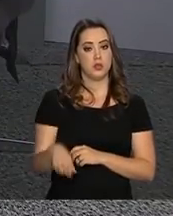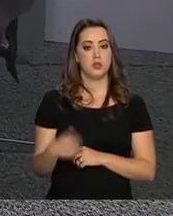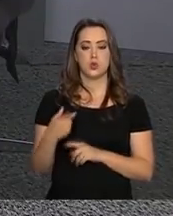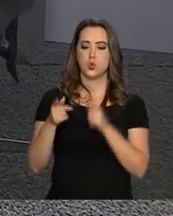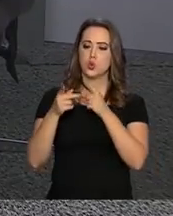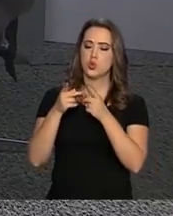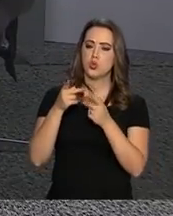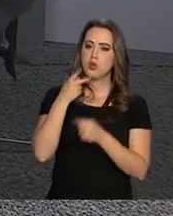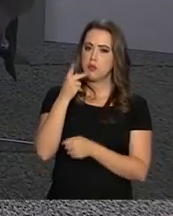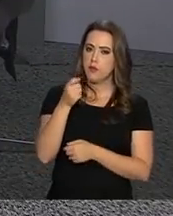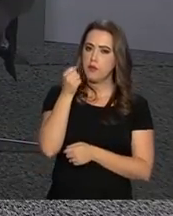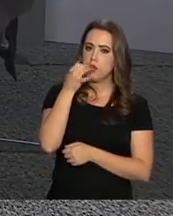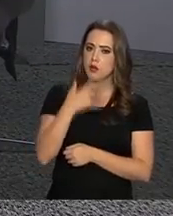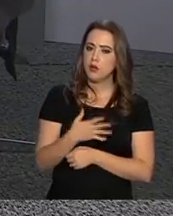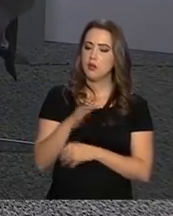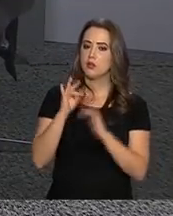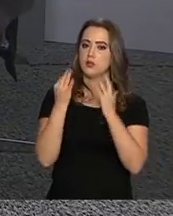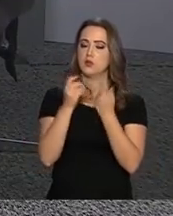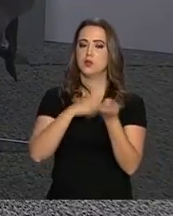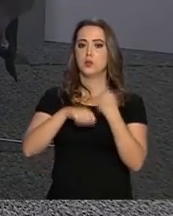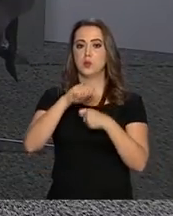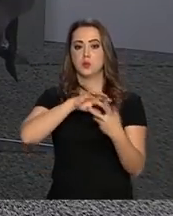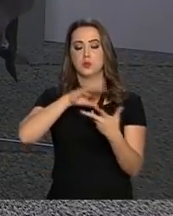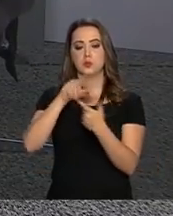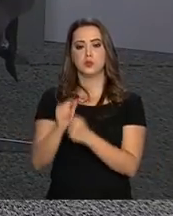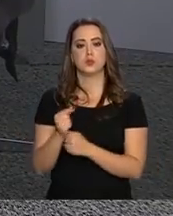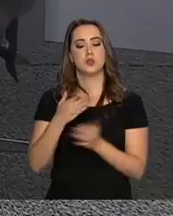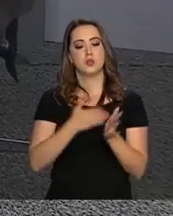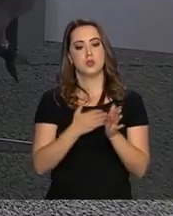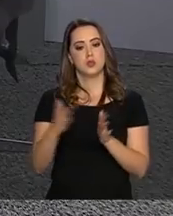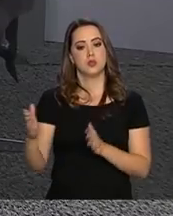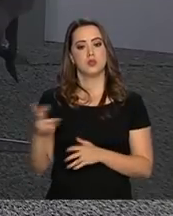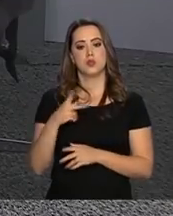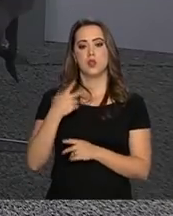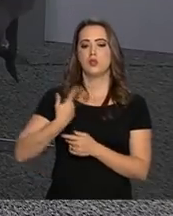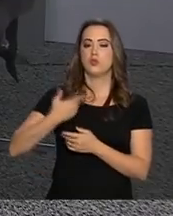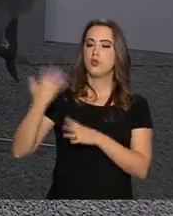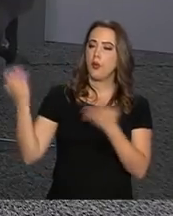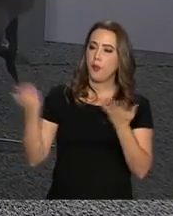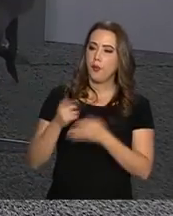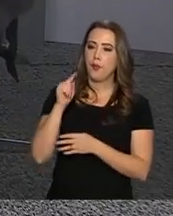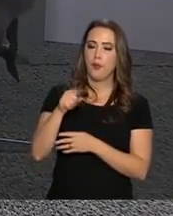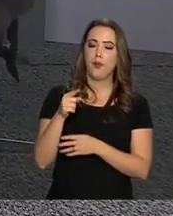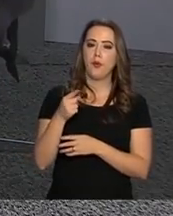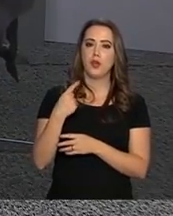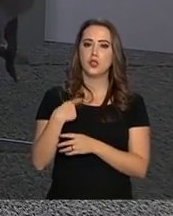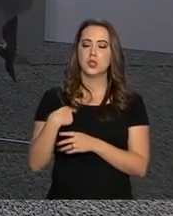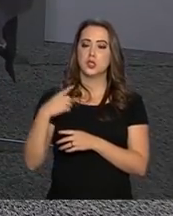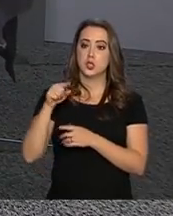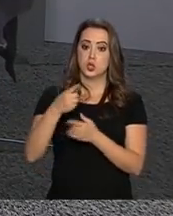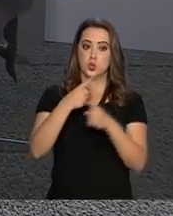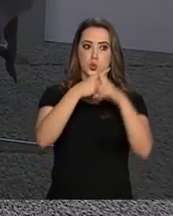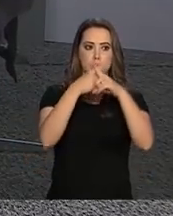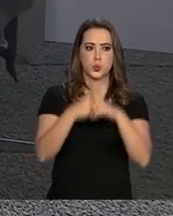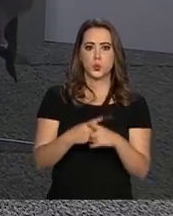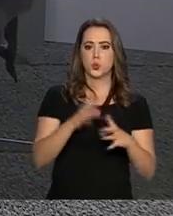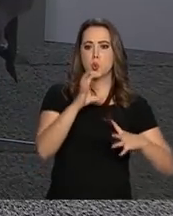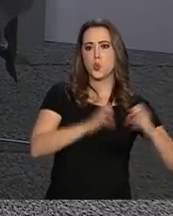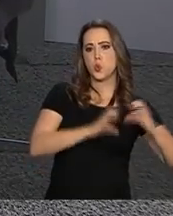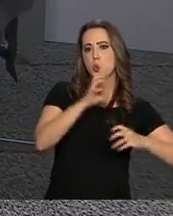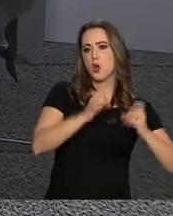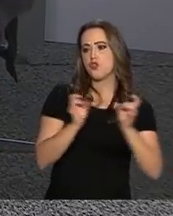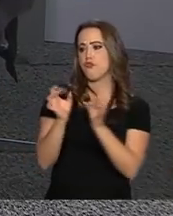discutido no Fórum é a questão desse momento de disputa comercial no mundo. Eu trouxe mais uma